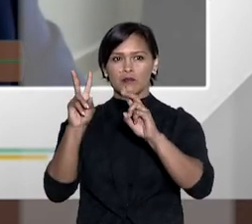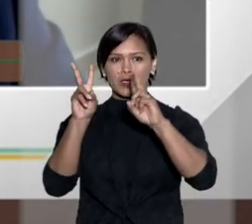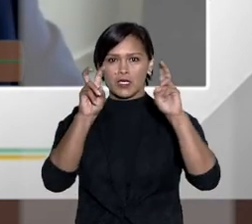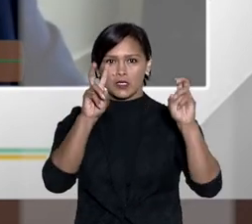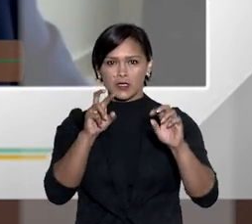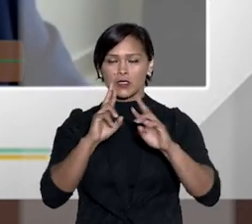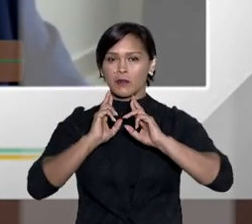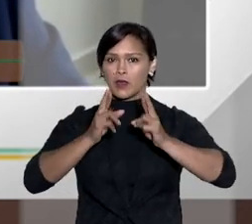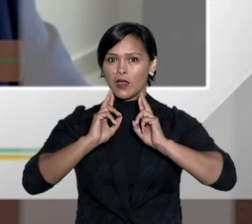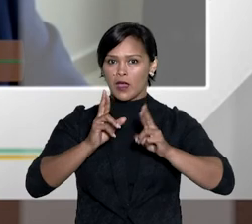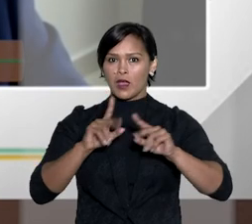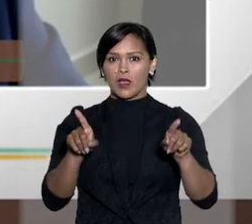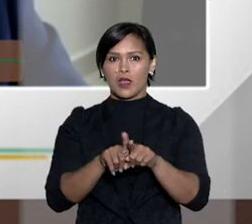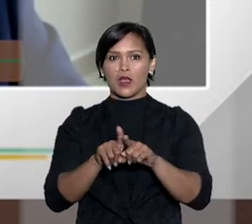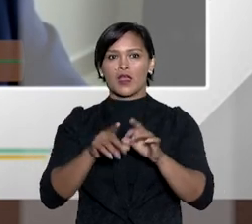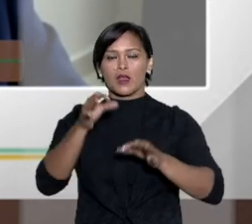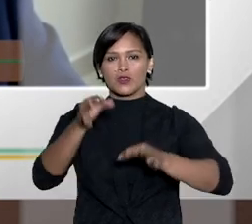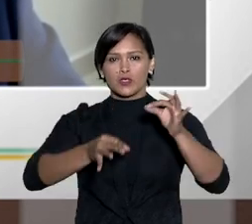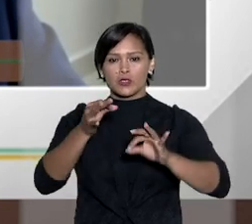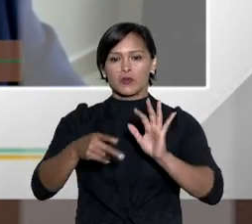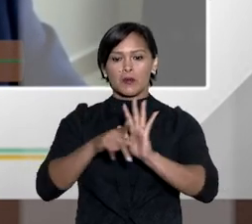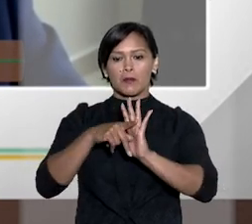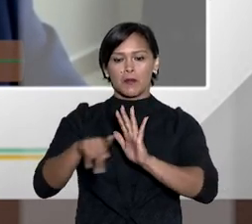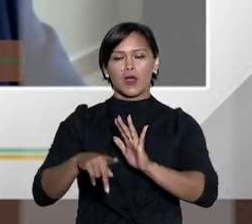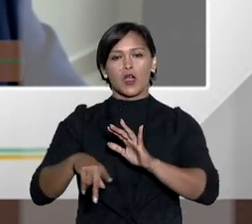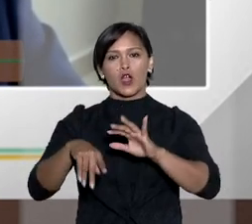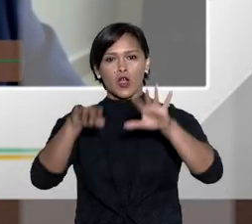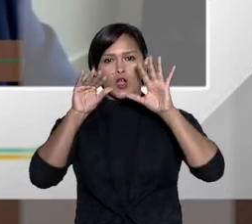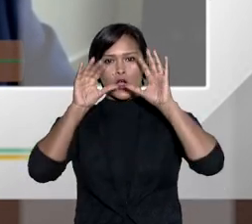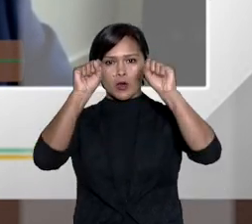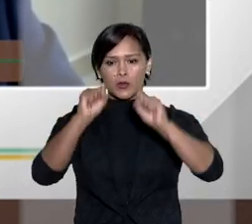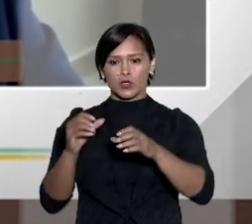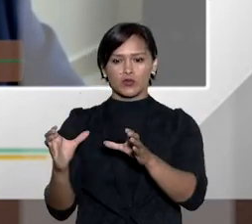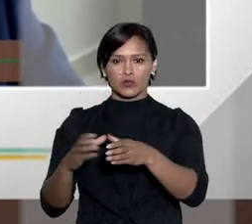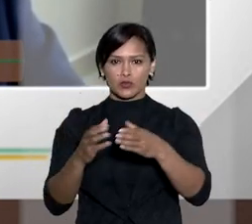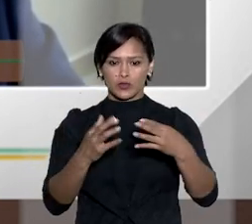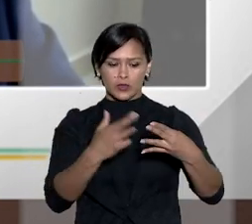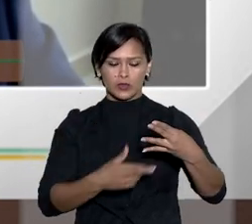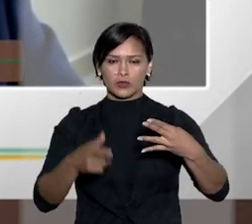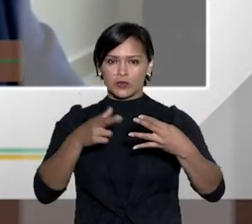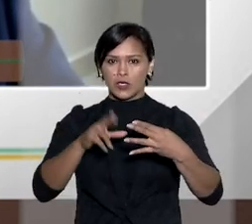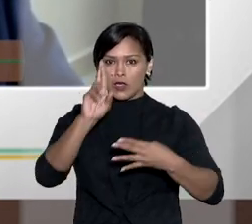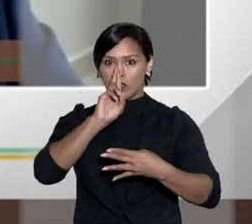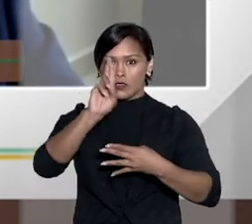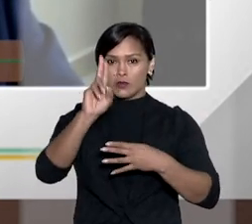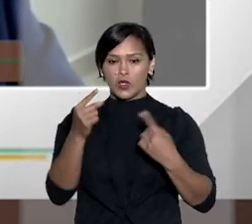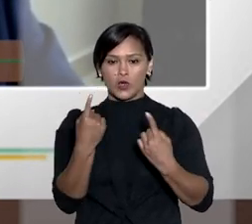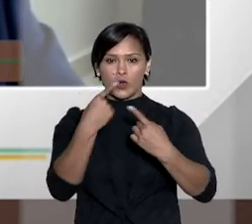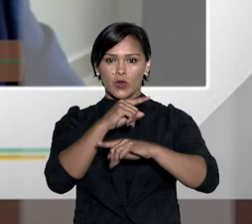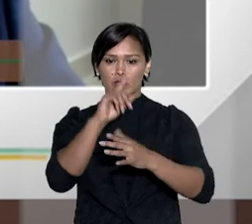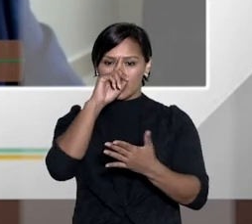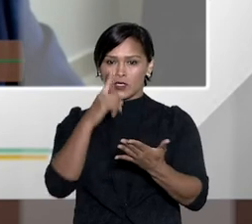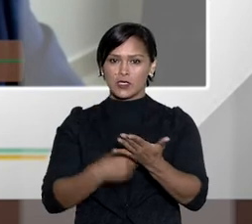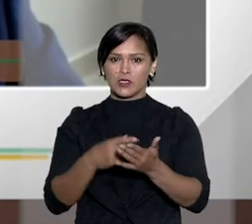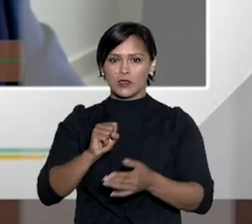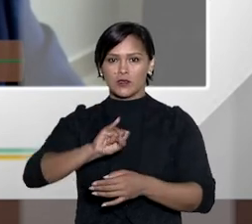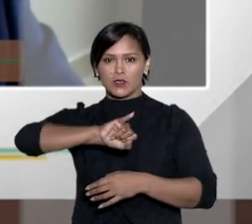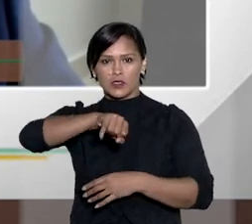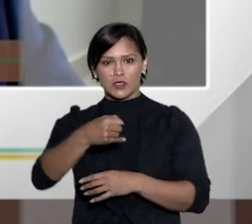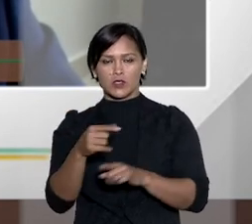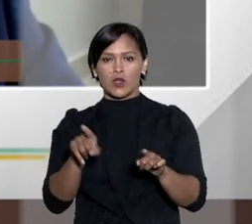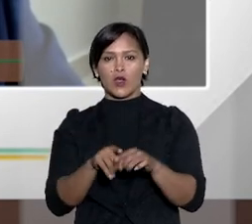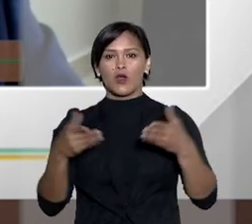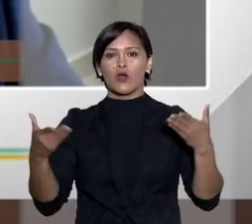encaminhando esse assunto essa reclamação aos tribunais de justiça das respectivas turmas recursais